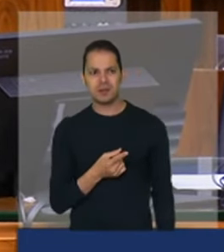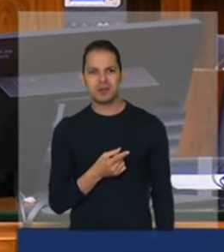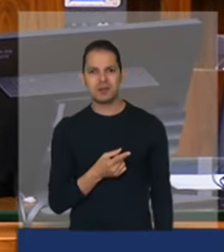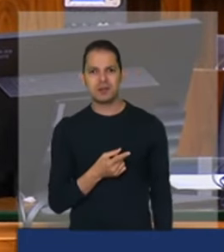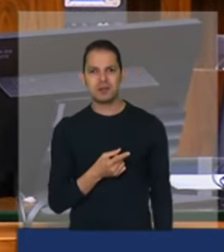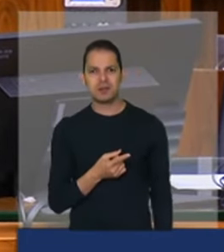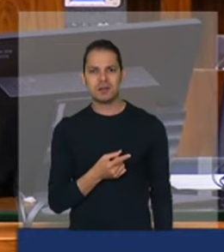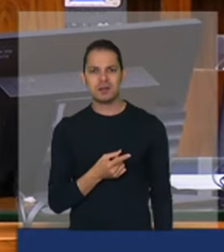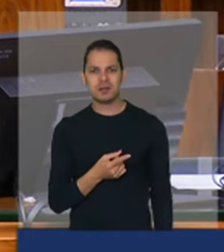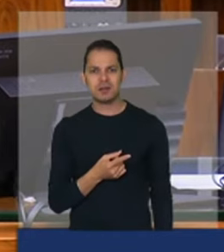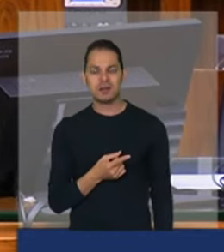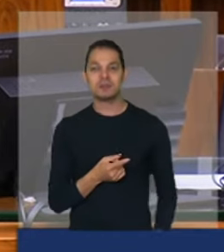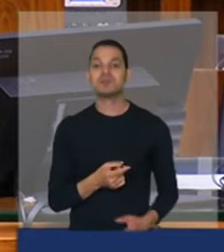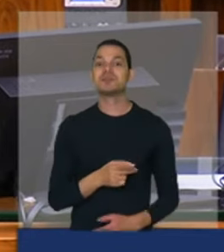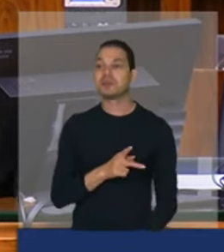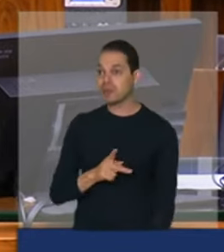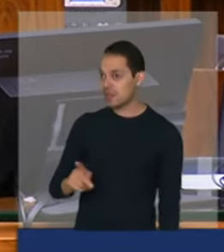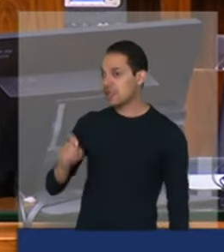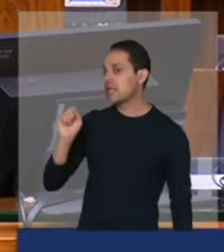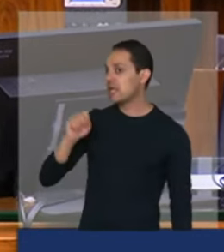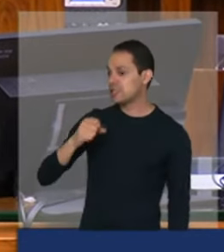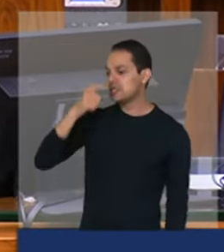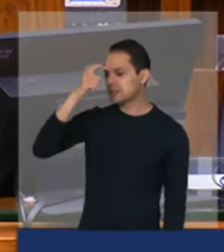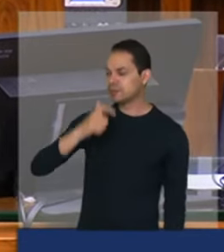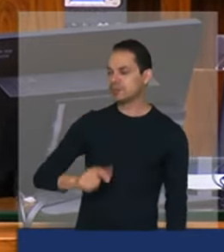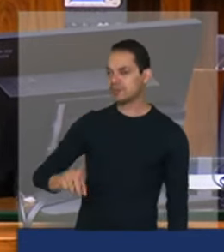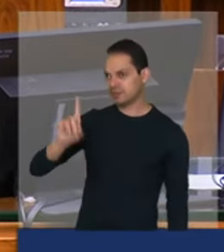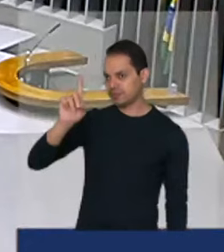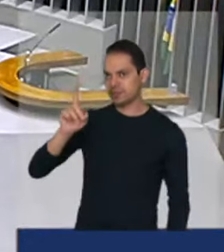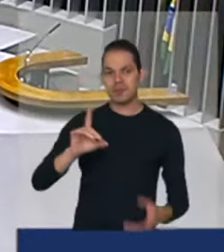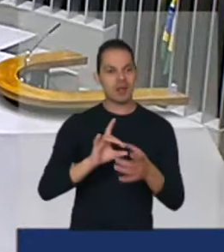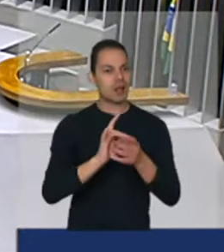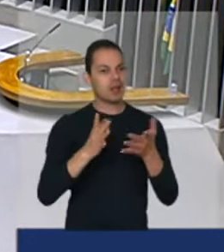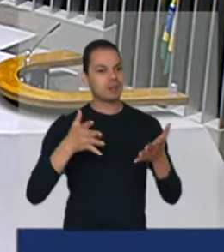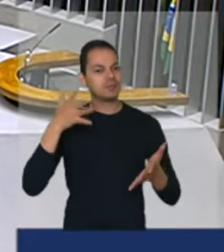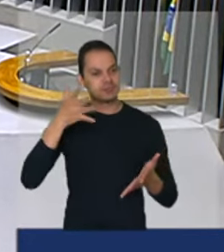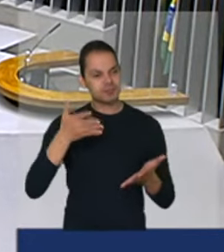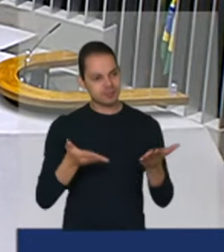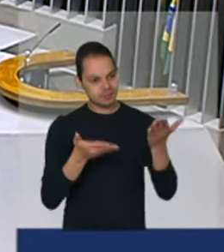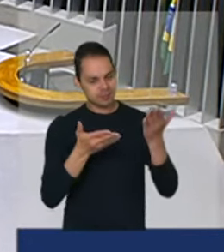sim seu presidente aqui pode falar deputado seu presidente